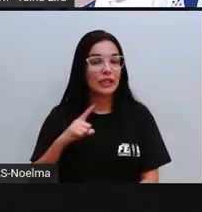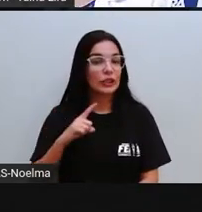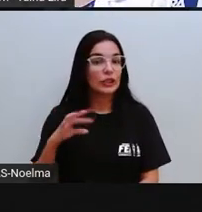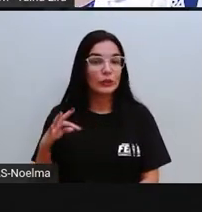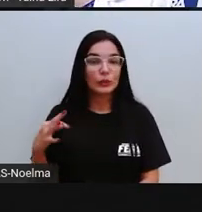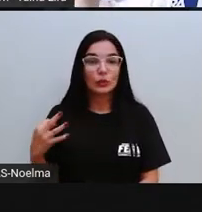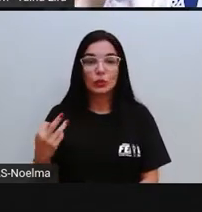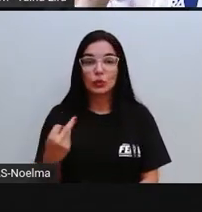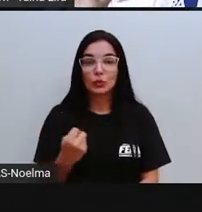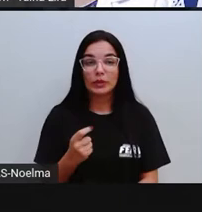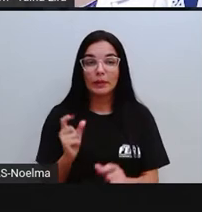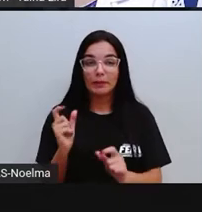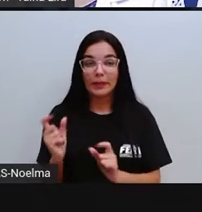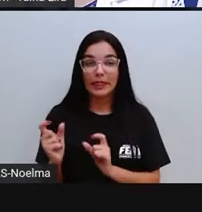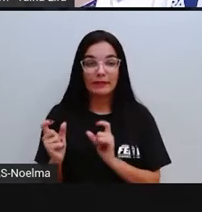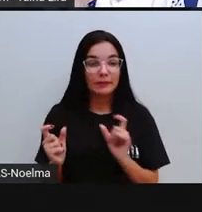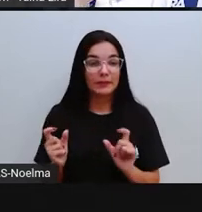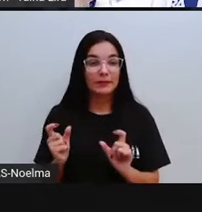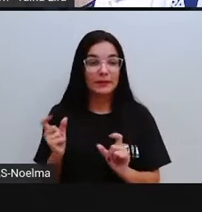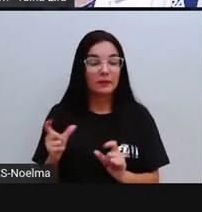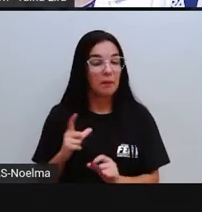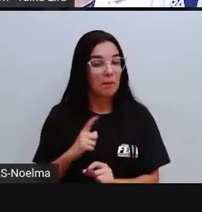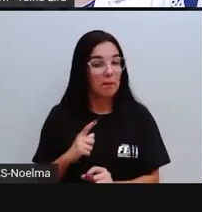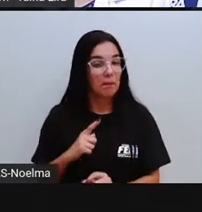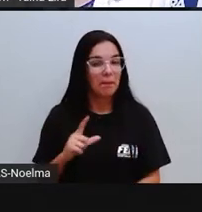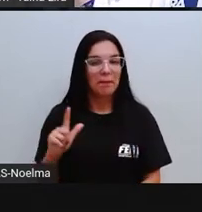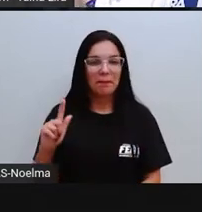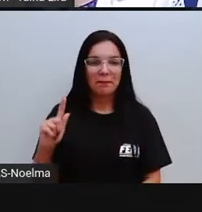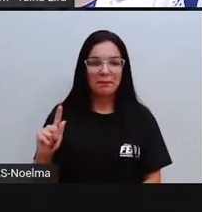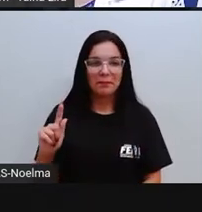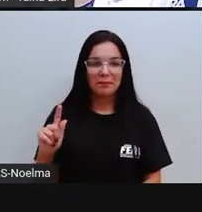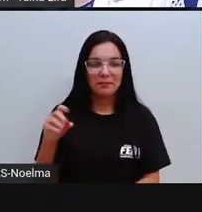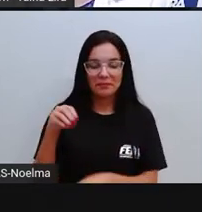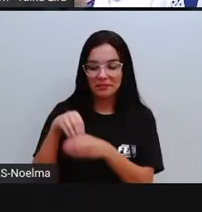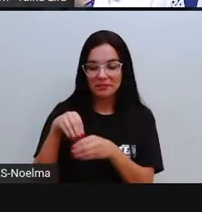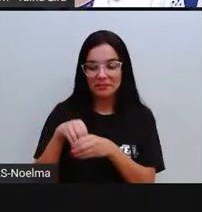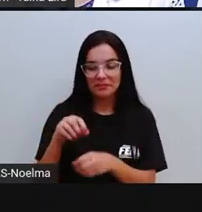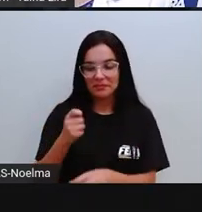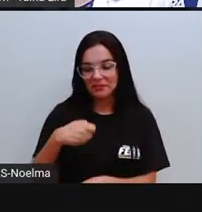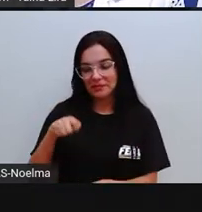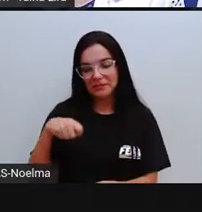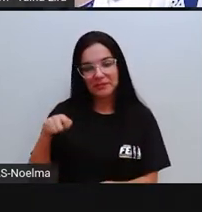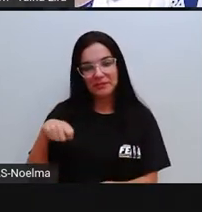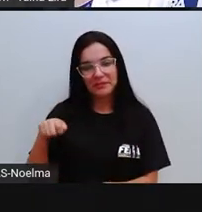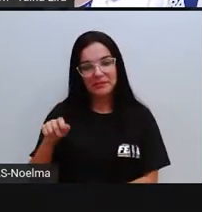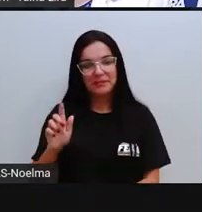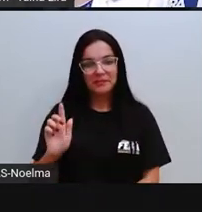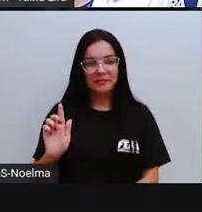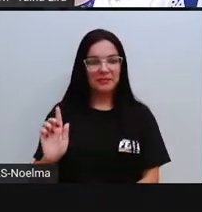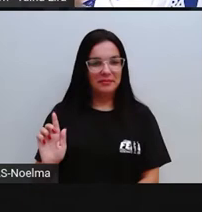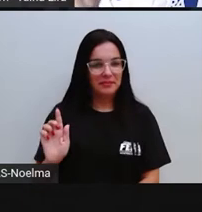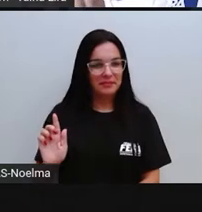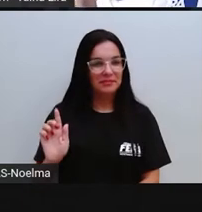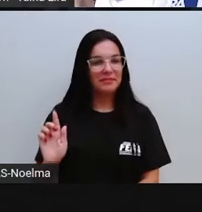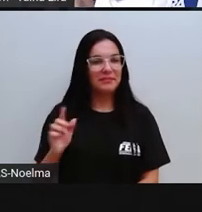Angola, Argélia, Gabão, Gâmbia, Gana, Guiné,